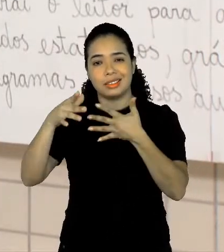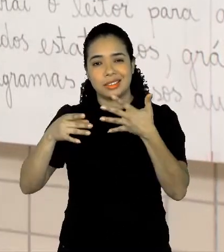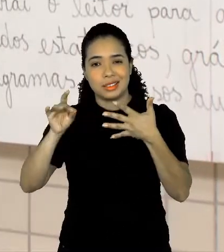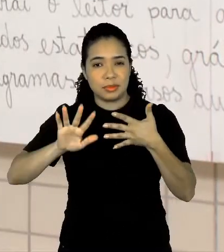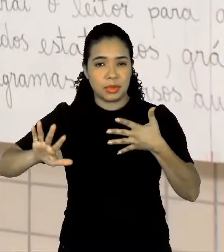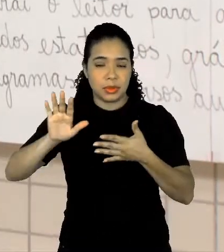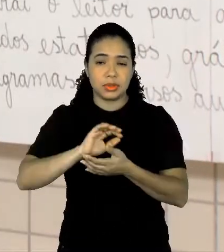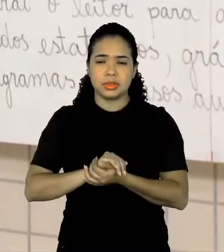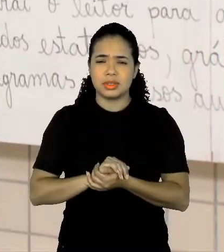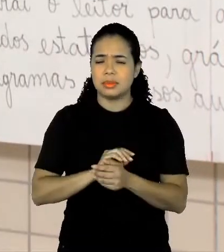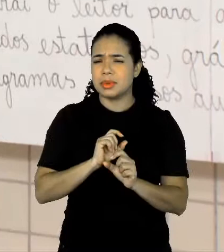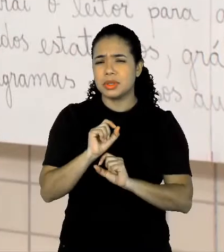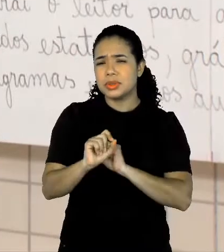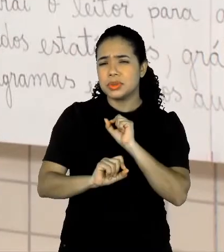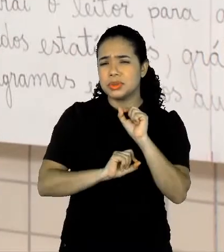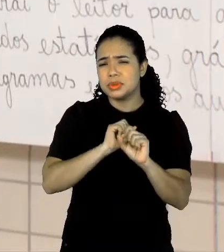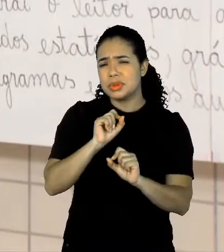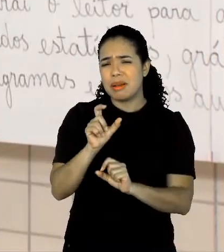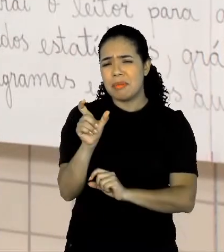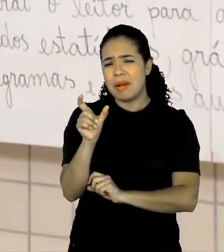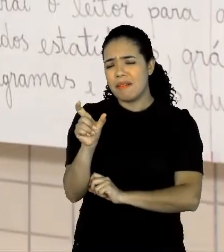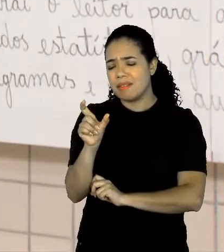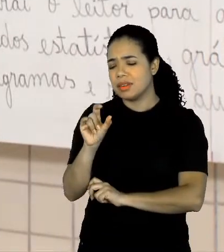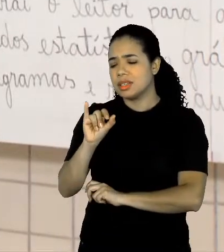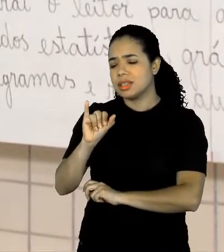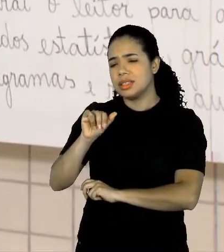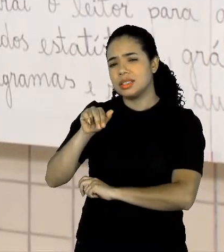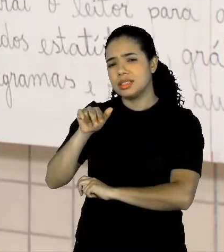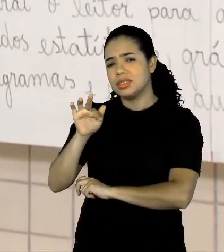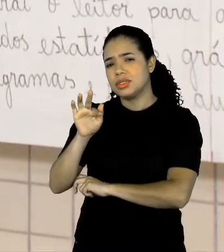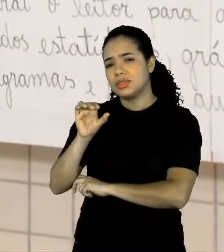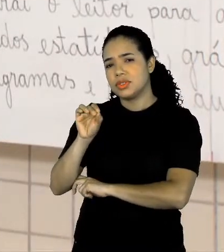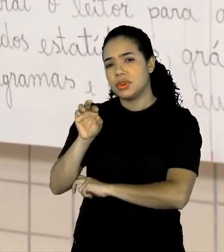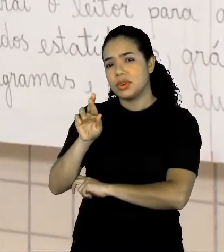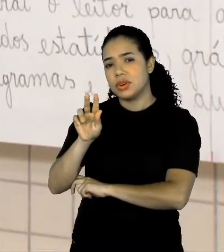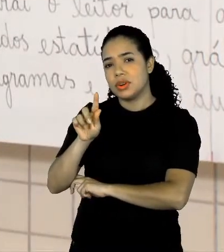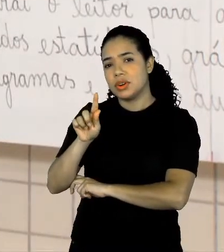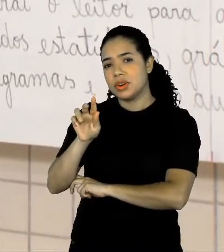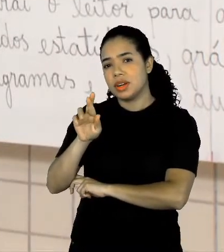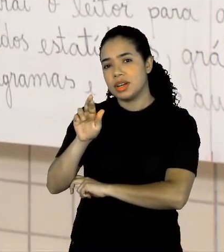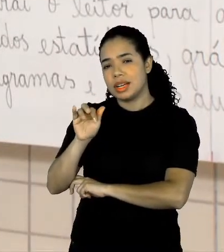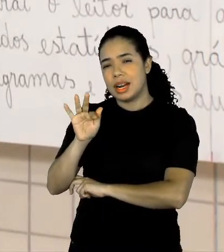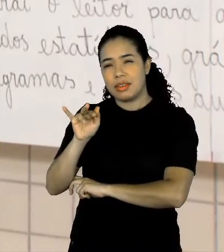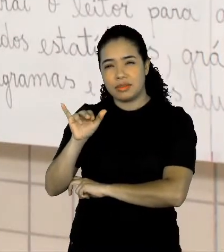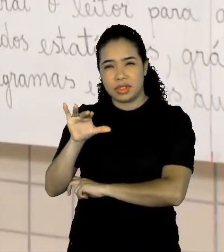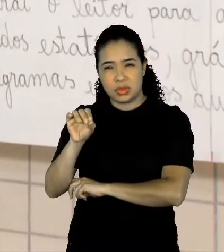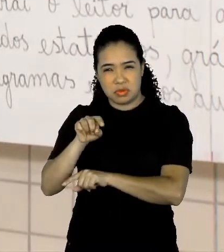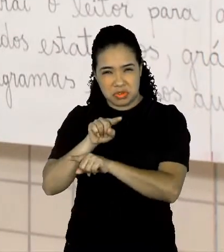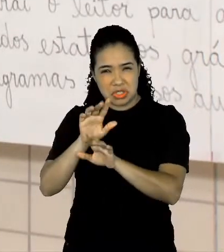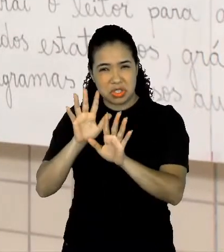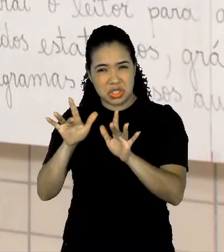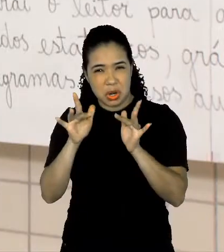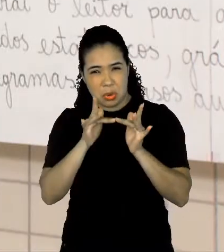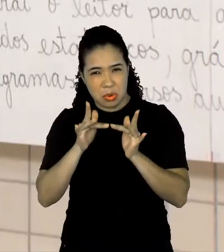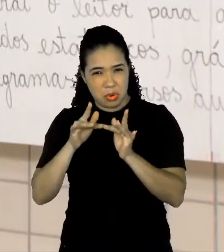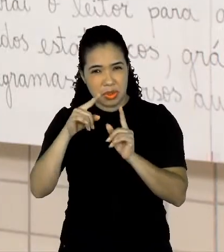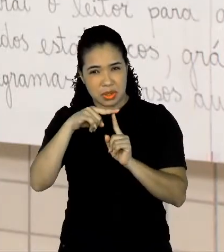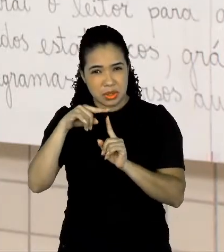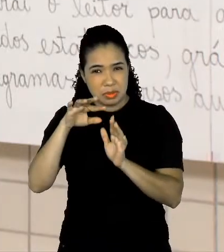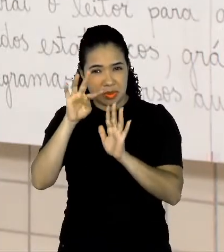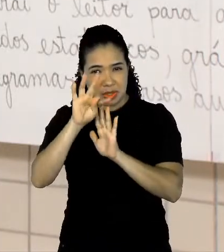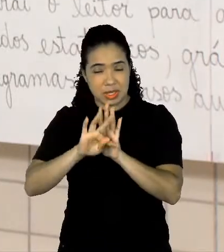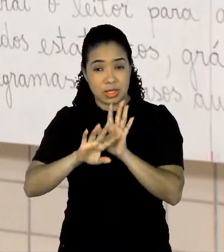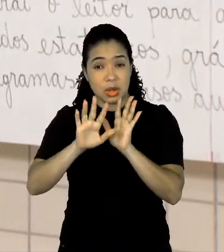vocês estranhem esse nome, mas eu tenho certeza que vocês já tiveram contato com esse tipo de texto. Então, vamos ver aqui a